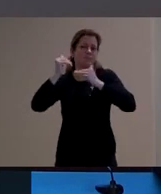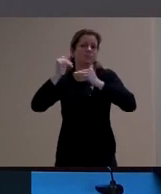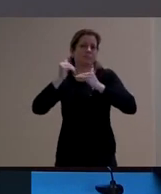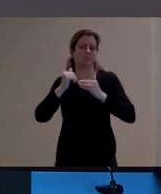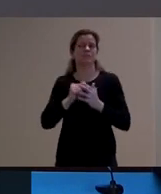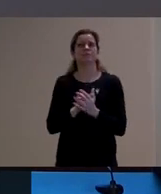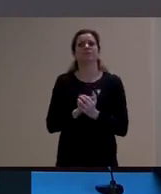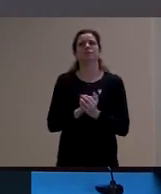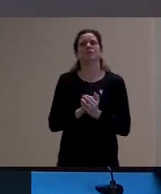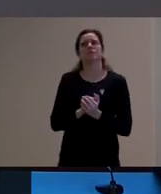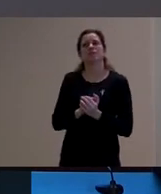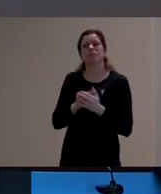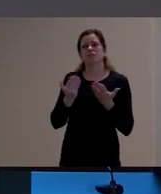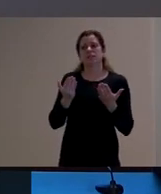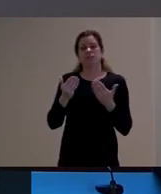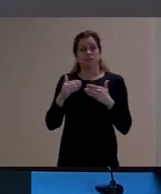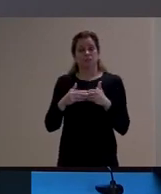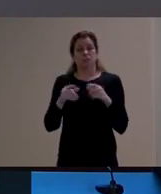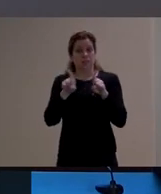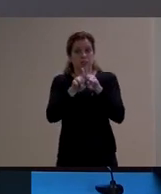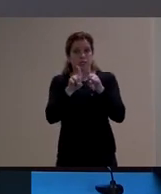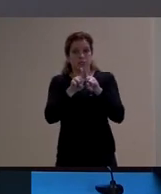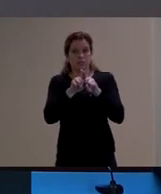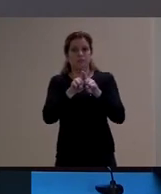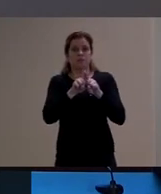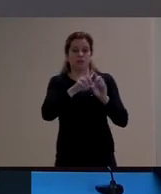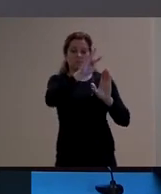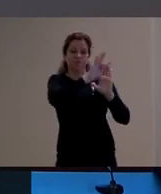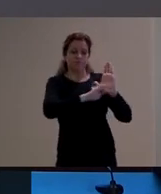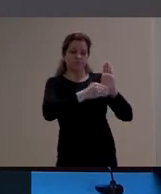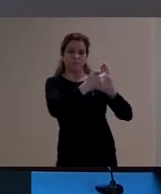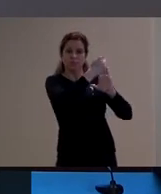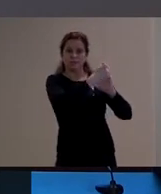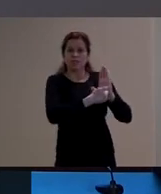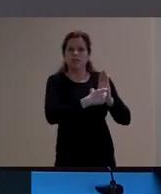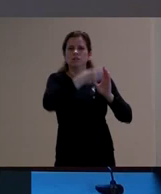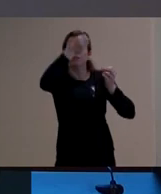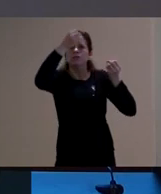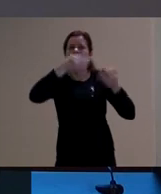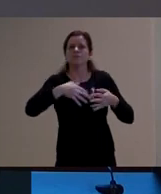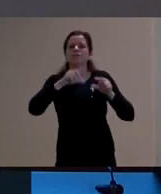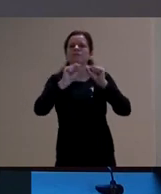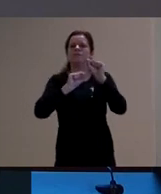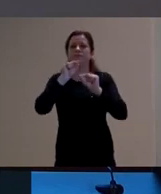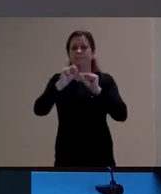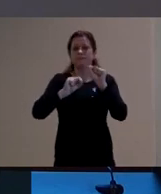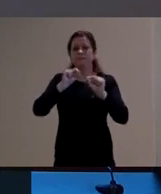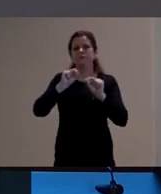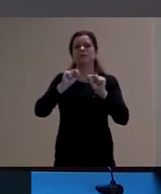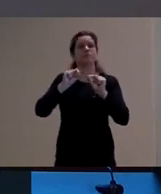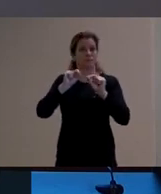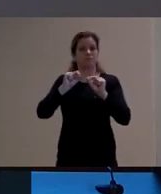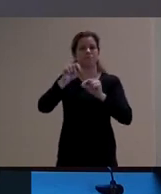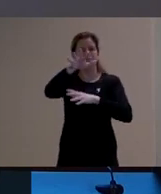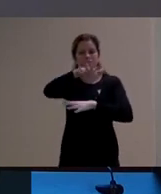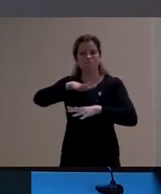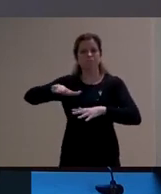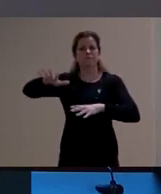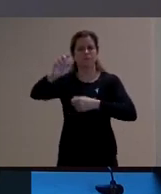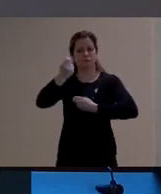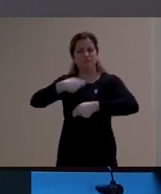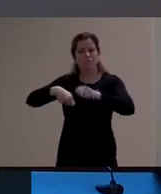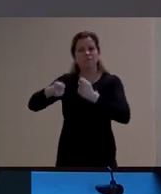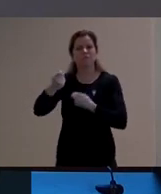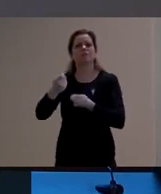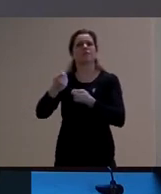Porque depois, na maior parte também da obra dele, ele vai mostrando como que, não só o sistema econômico, mas, enfim,